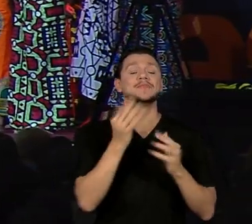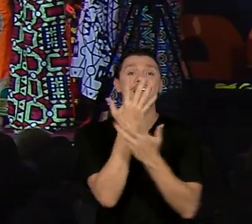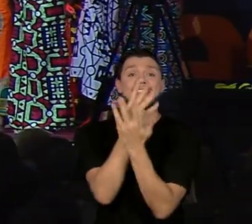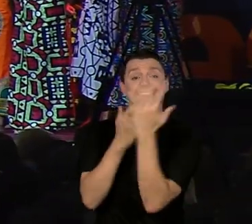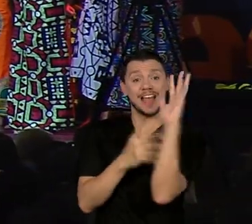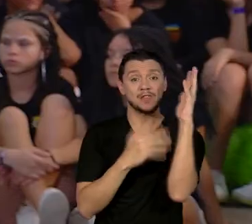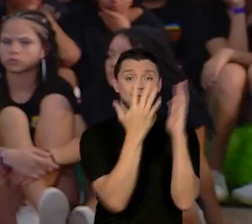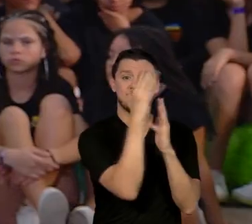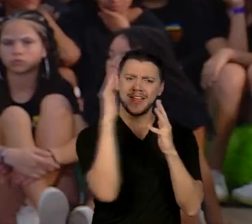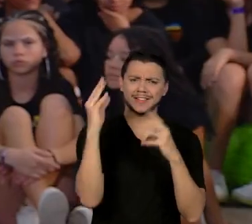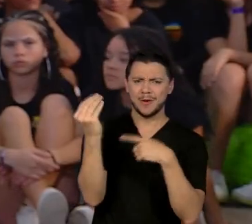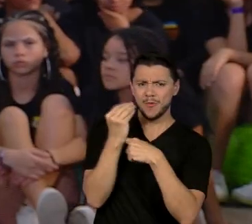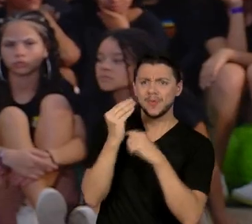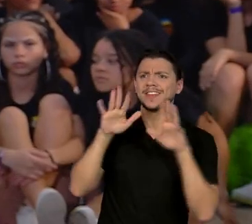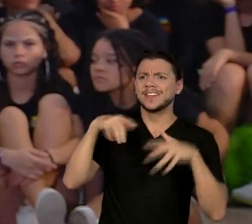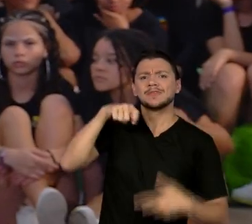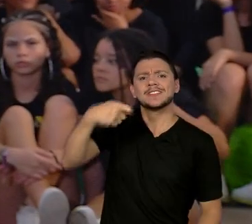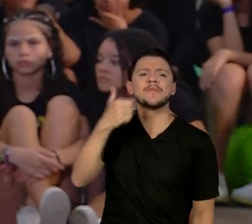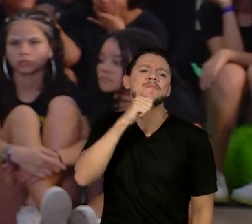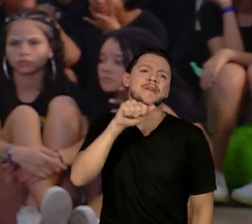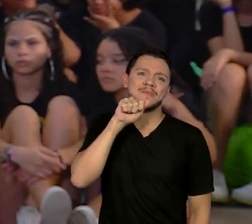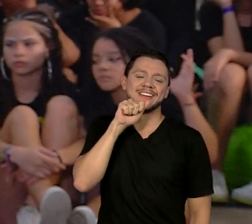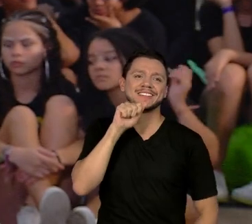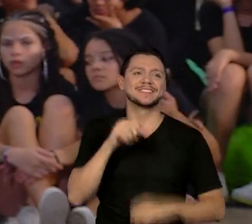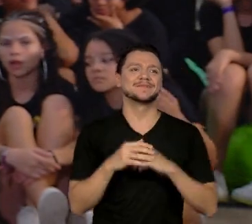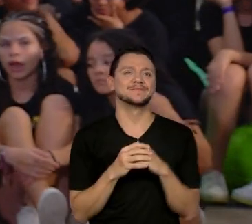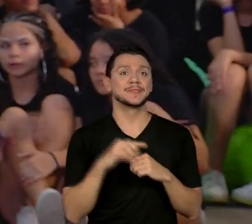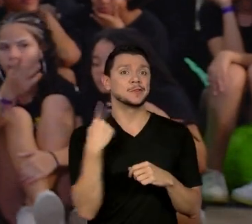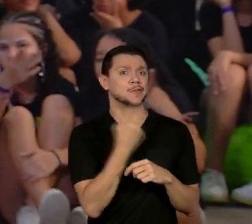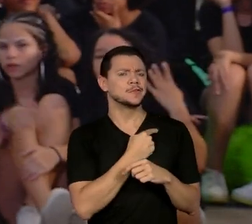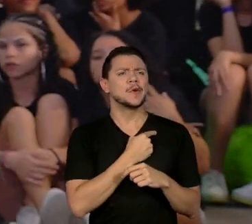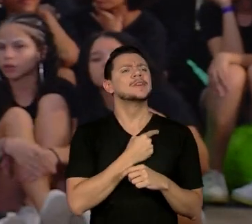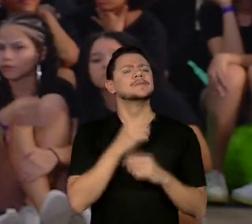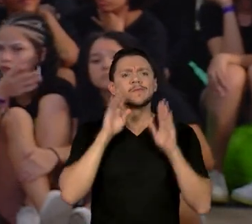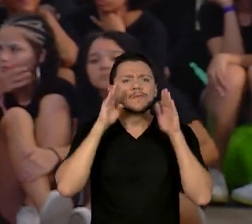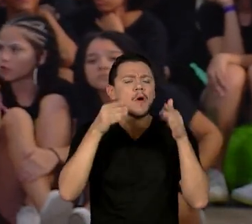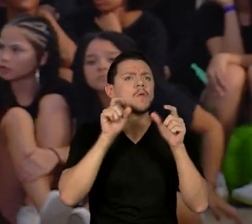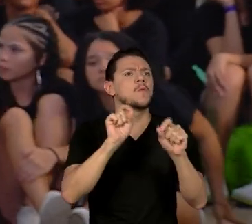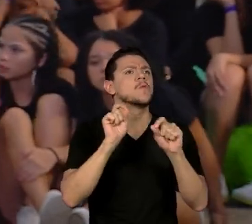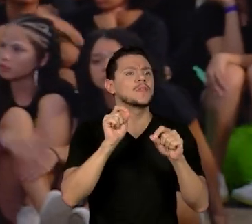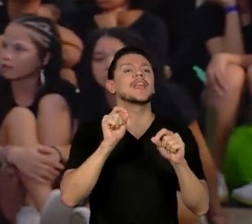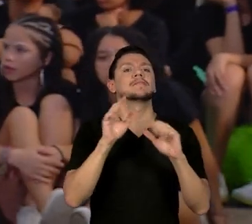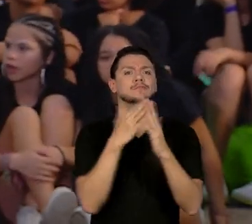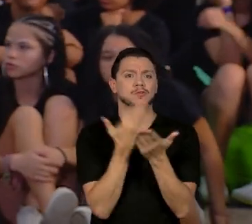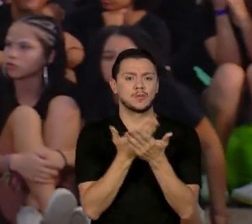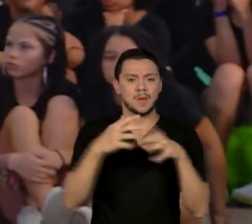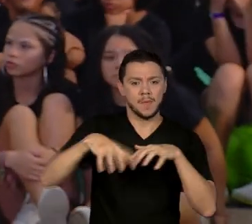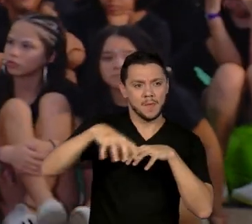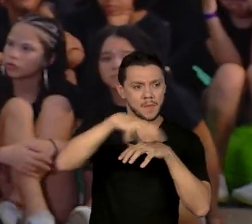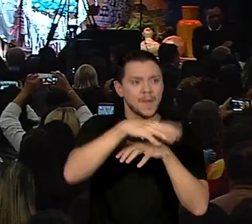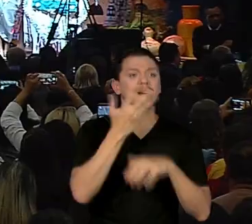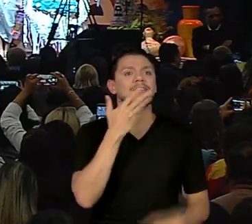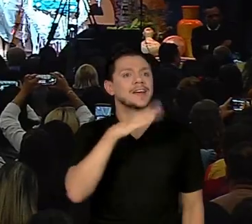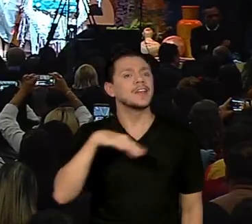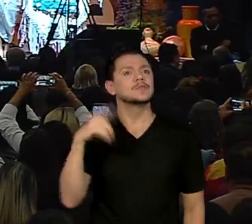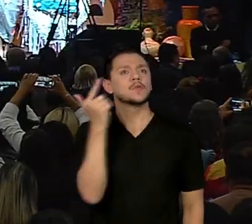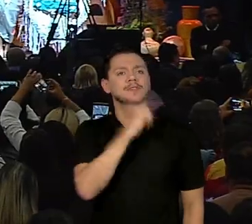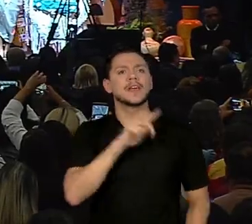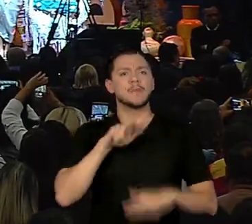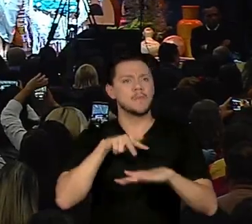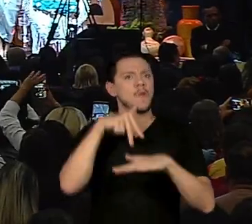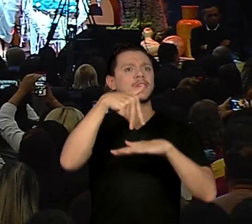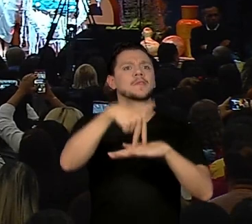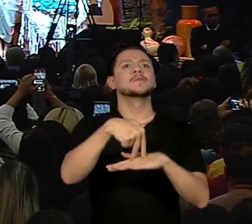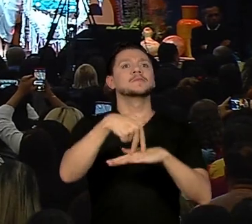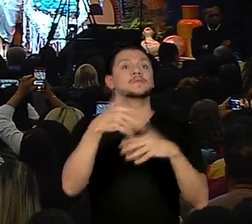A gente preza muito para que na nossa rede as crianças tenham protagonismo. Então a gente abre esse espaço para que elas possam